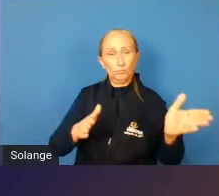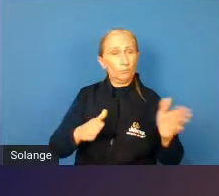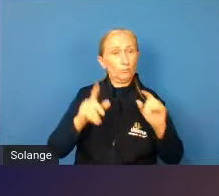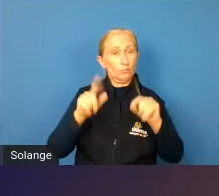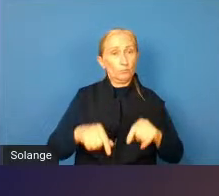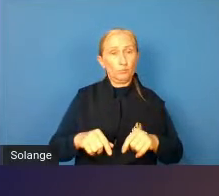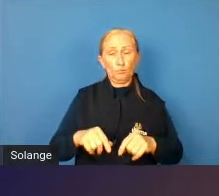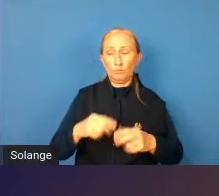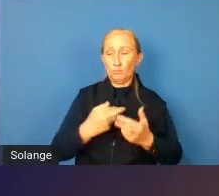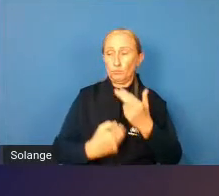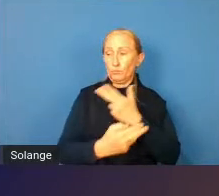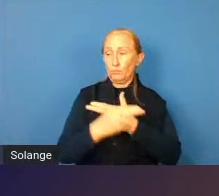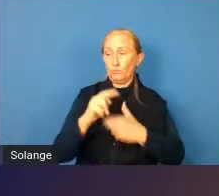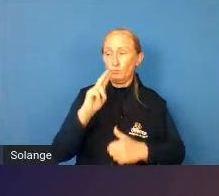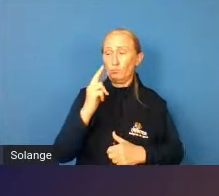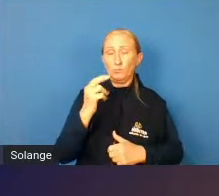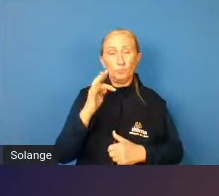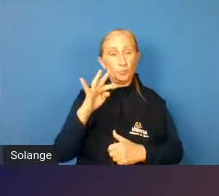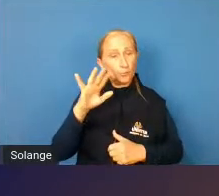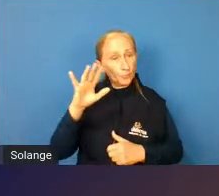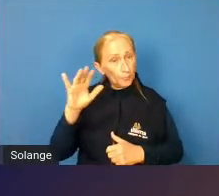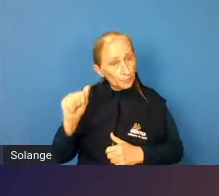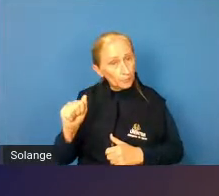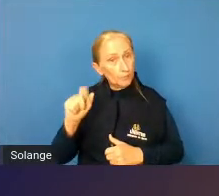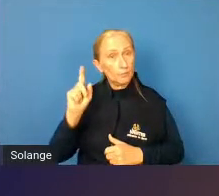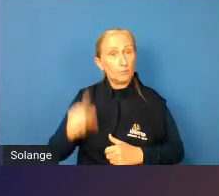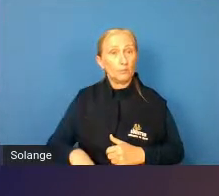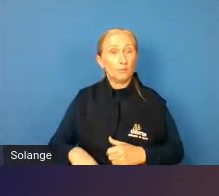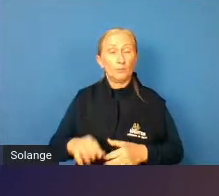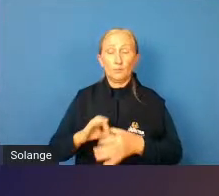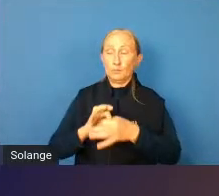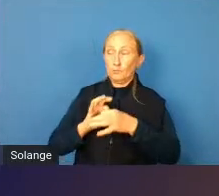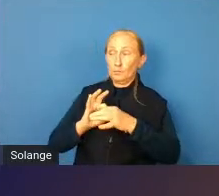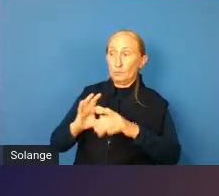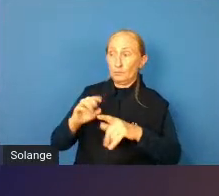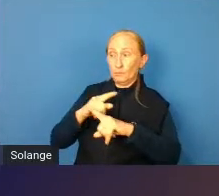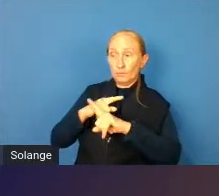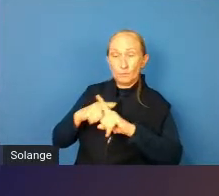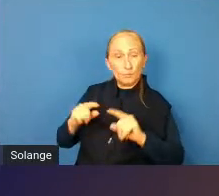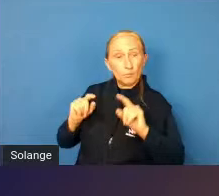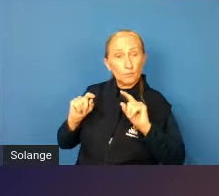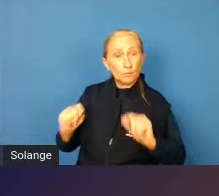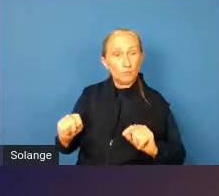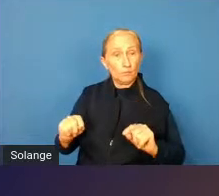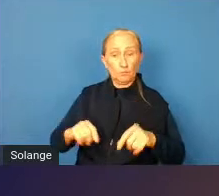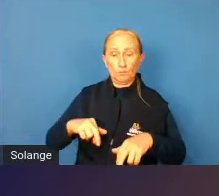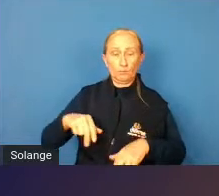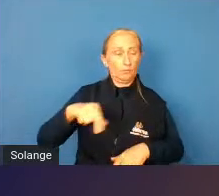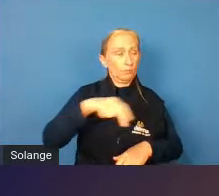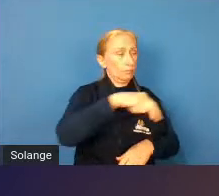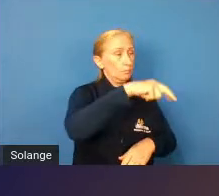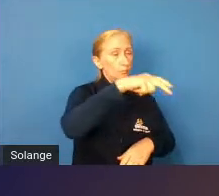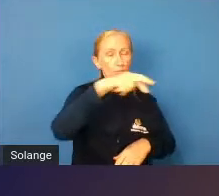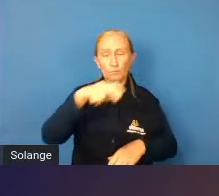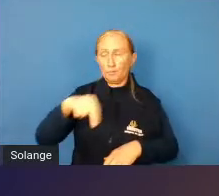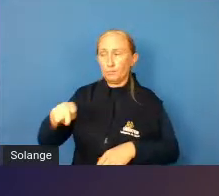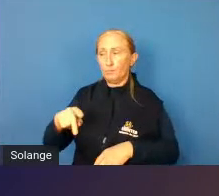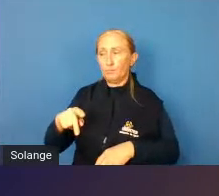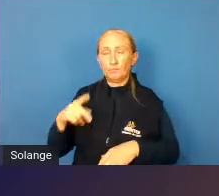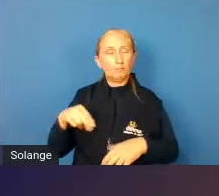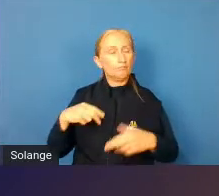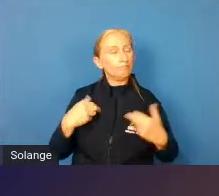hegemonicamente e as quais elas tiram a liberdade desses corpos de transitar, de se